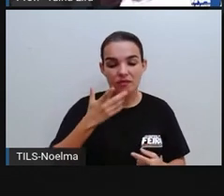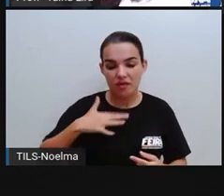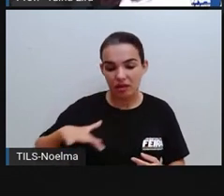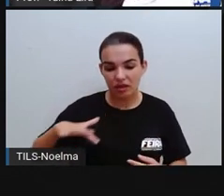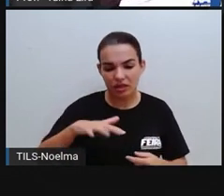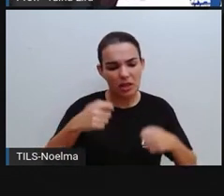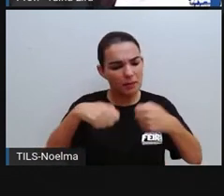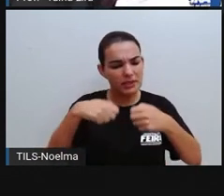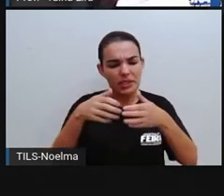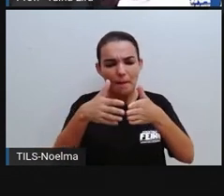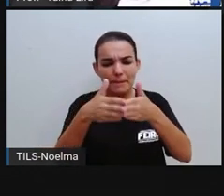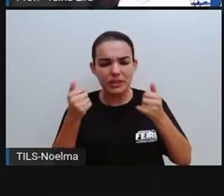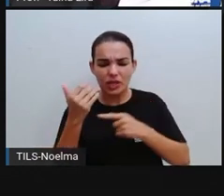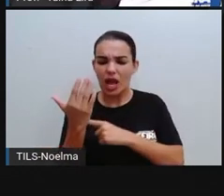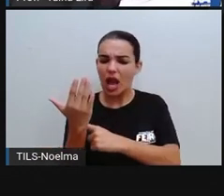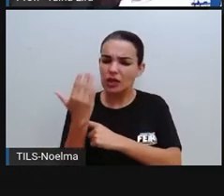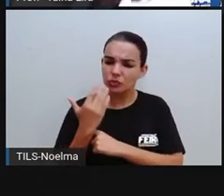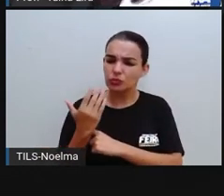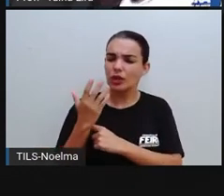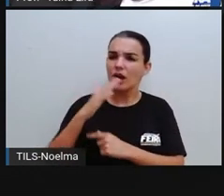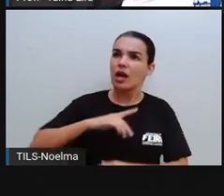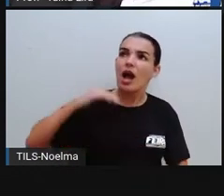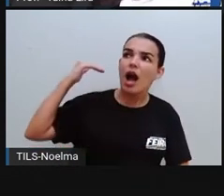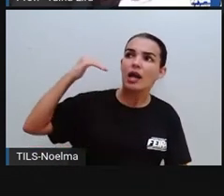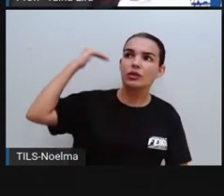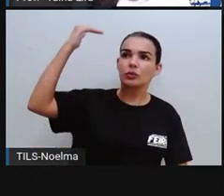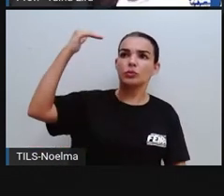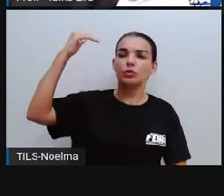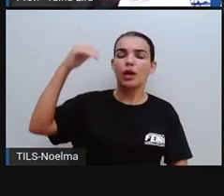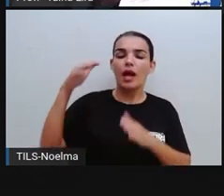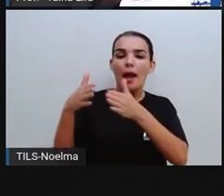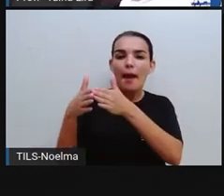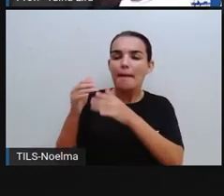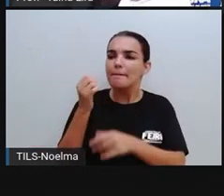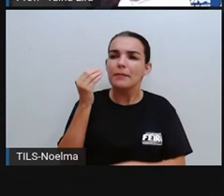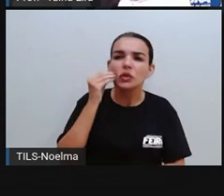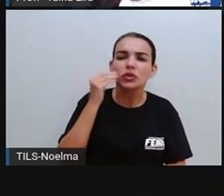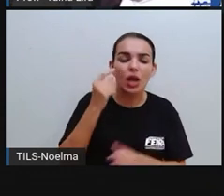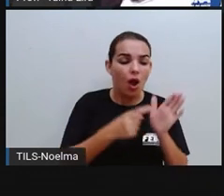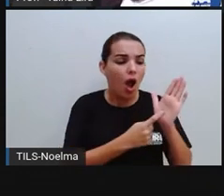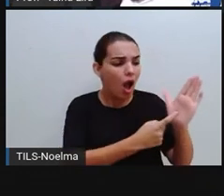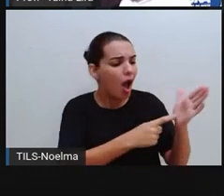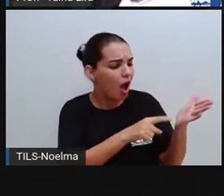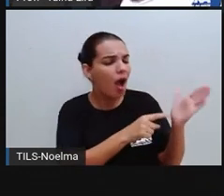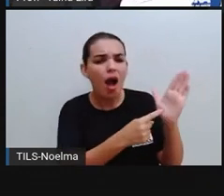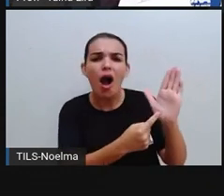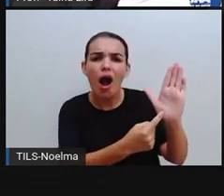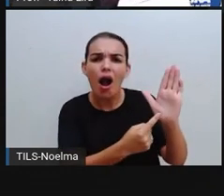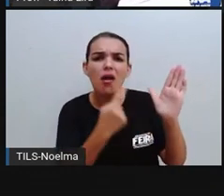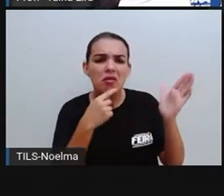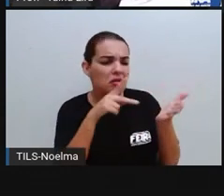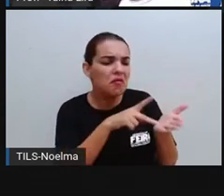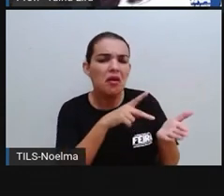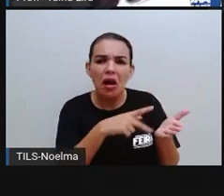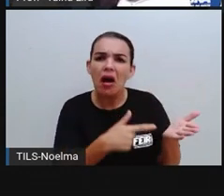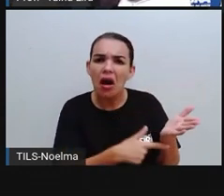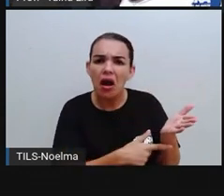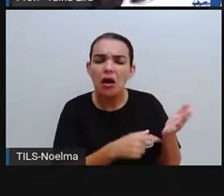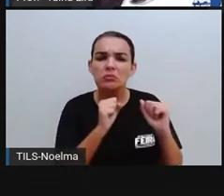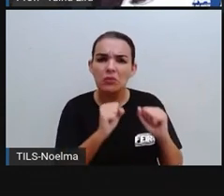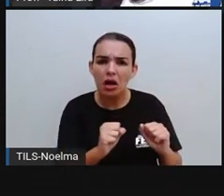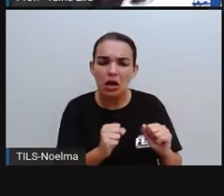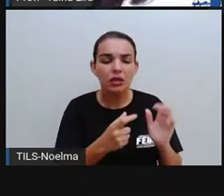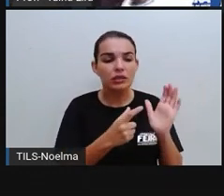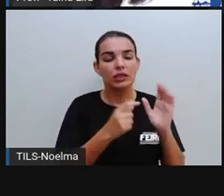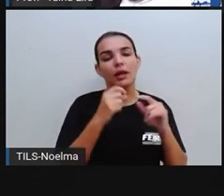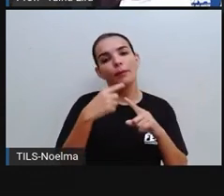de um adulto, mostrar, tá certo? Mostrar ali ao adulto para ver se é verdade, para não clicar também, né, em cima